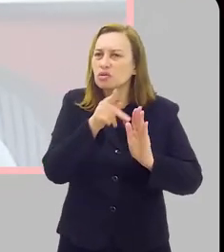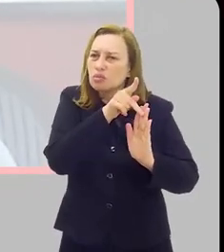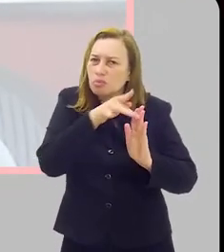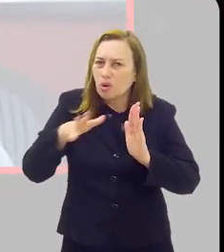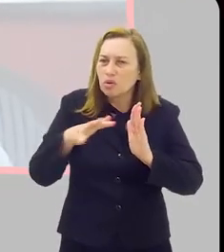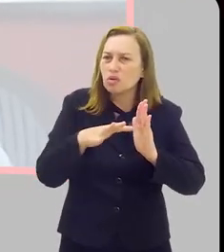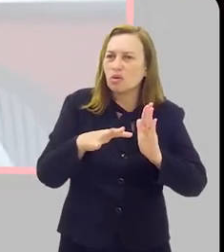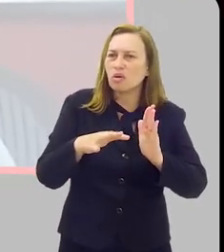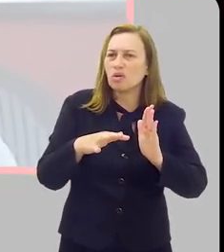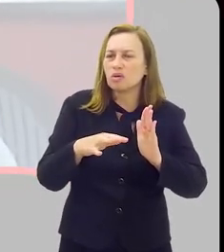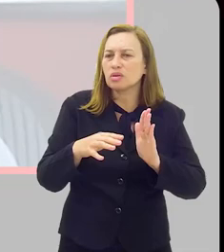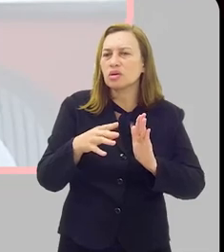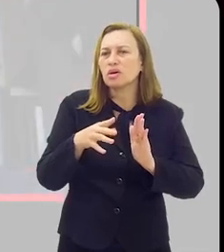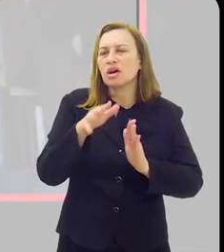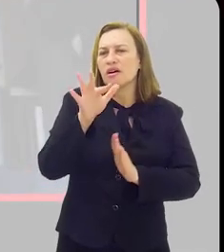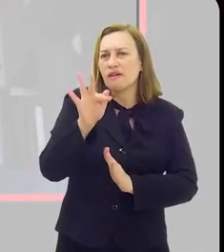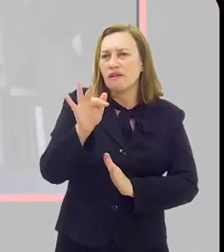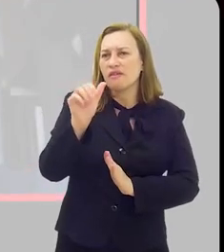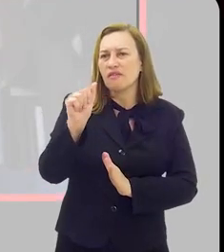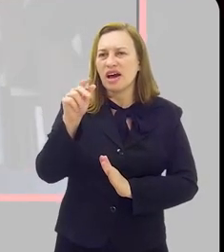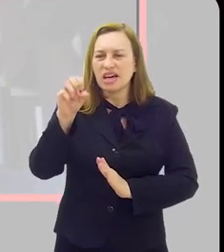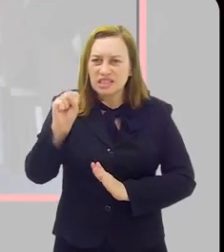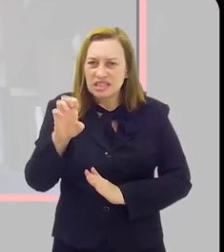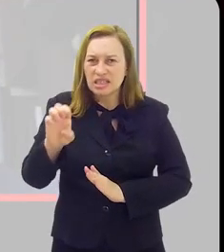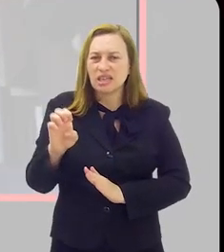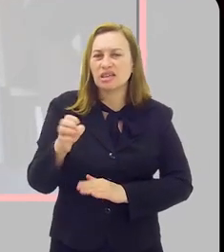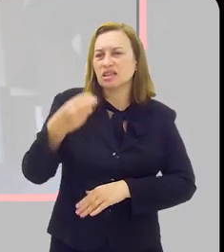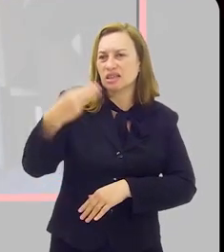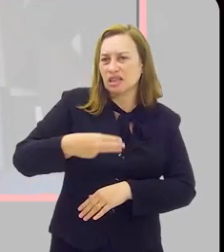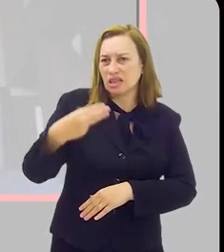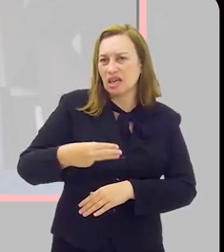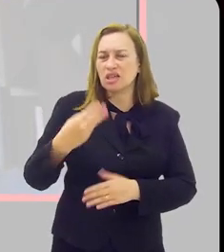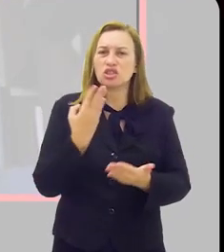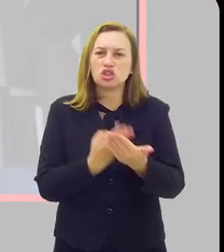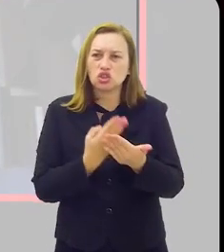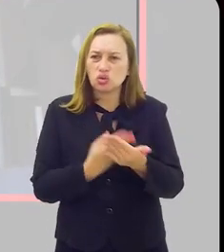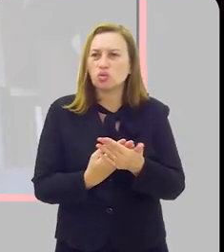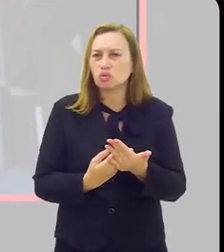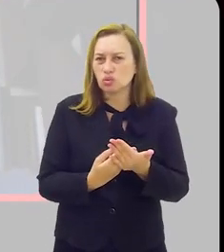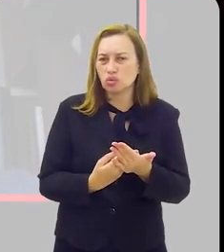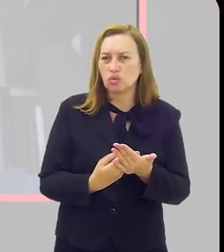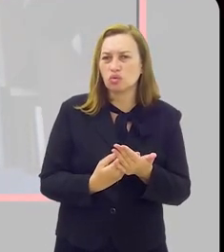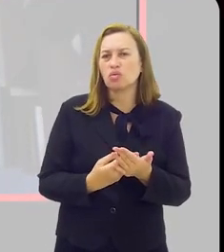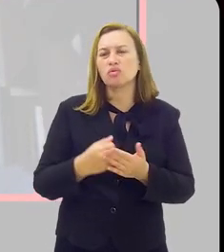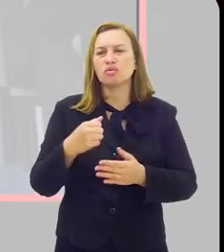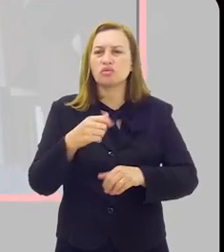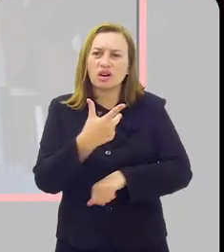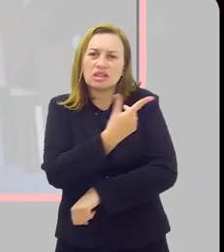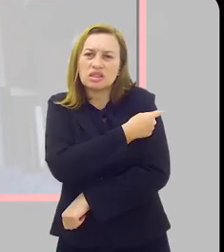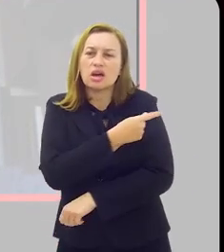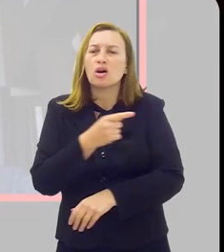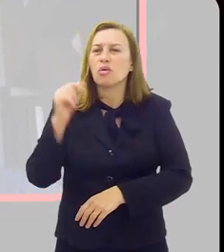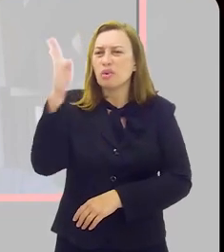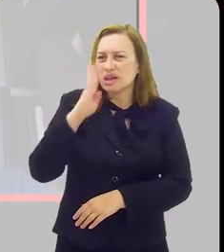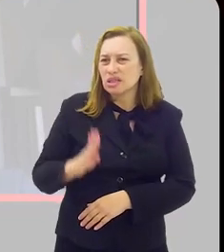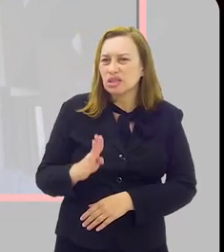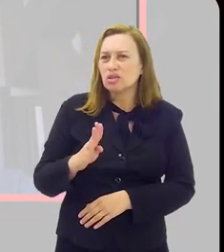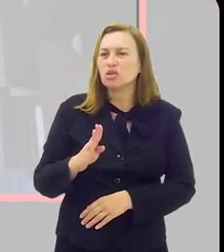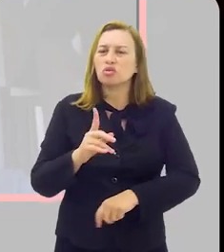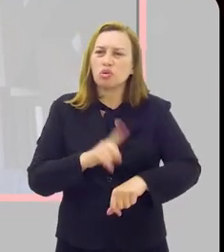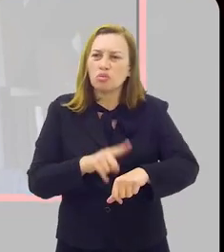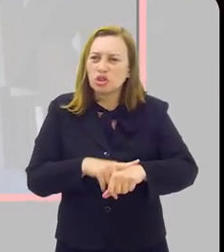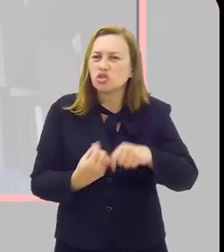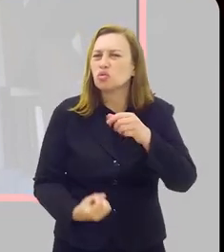maiores protocolos de fase 3 com vacinas, estudos de vacina. O Brasil acompanha isso muito de perto. O Brasil está no momento de